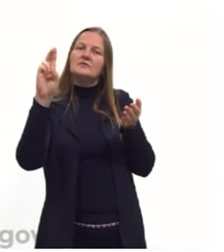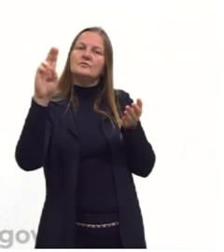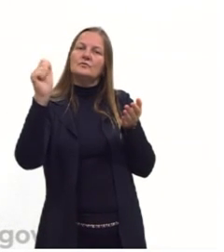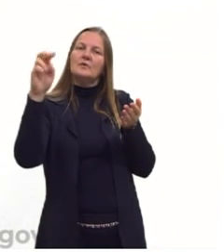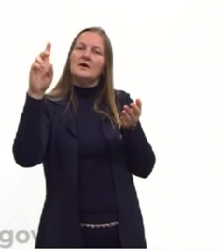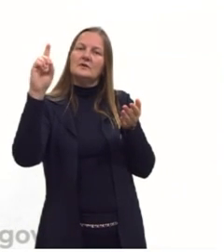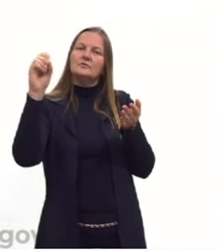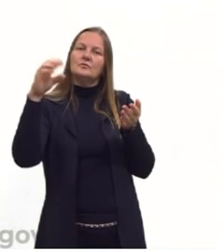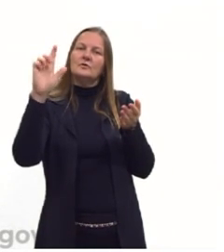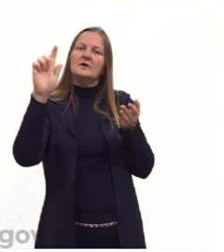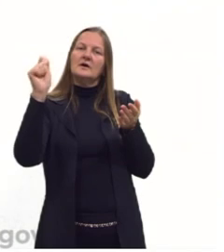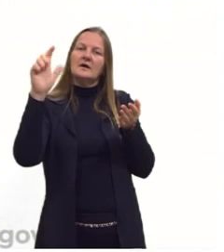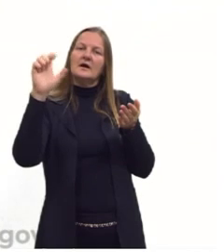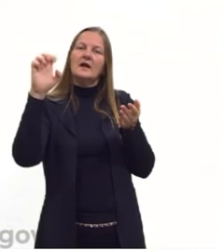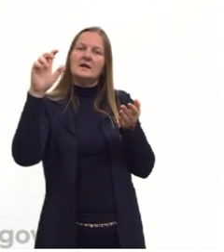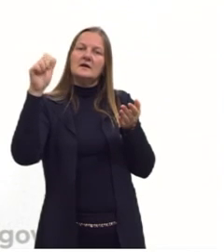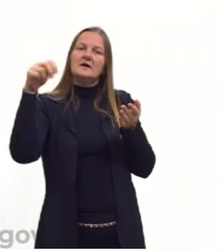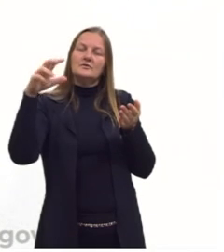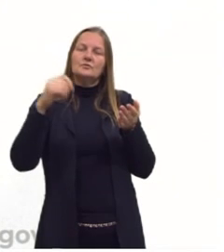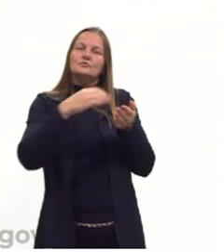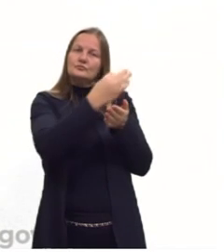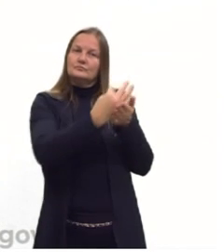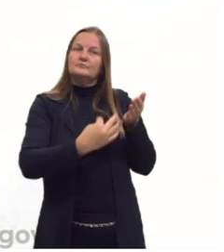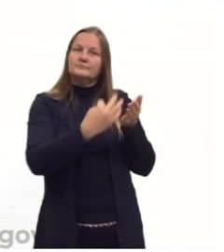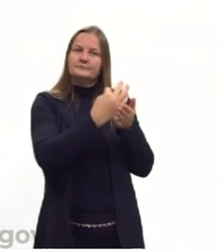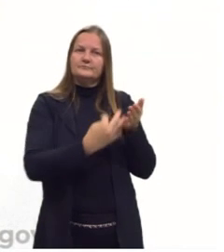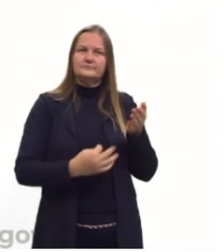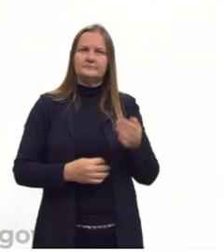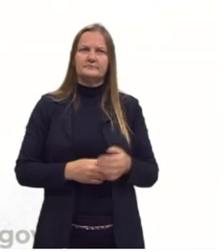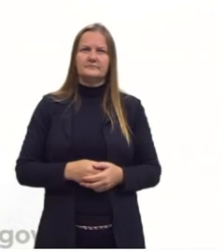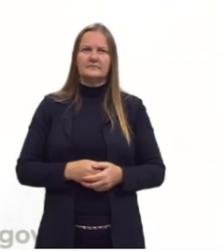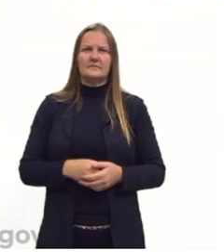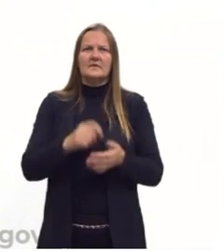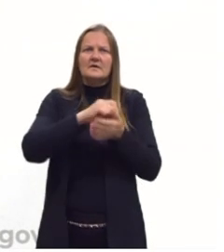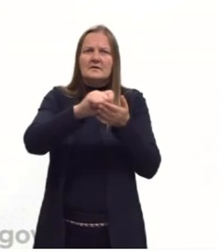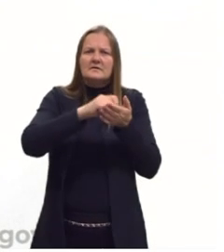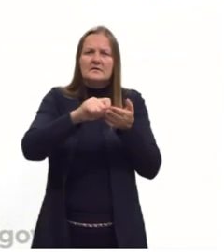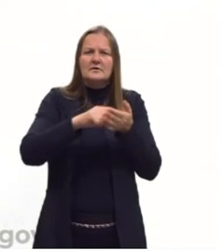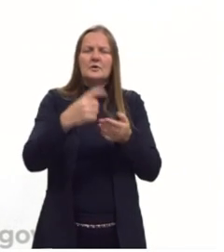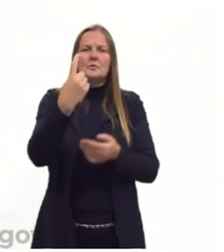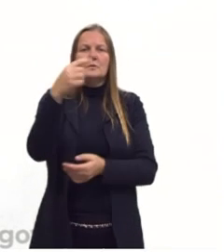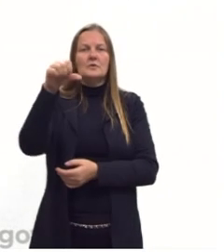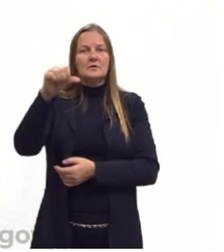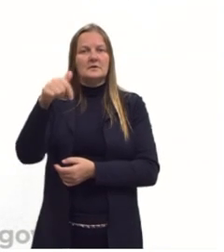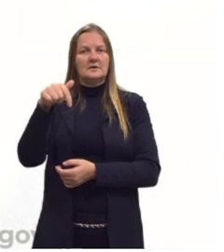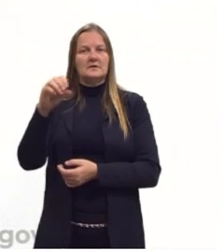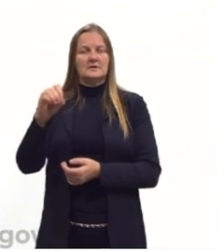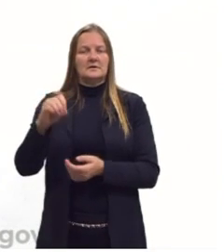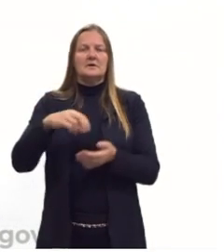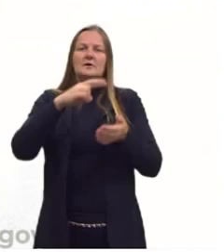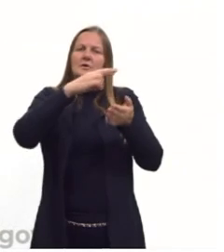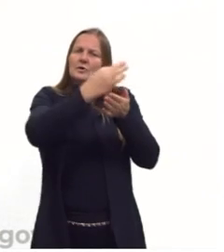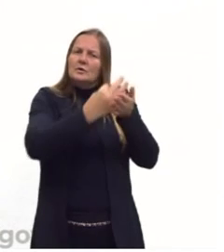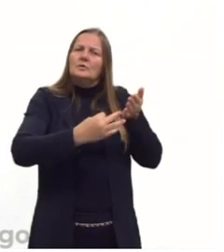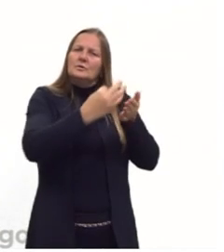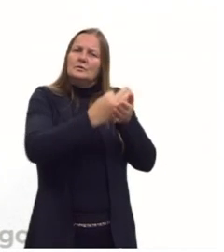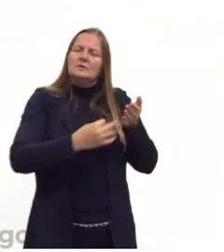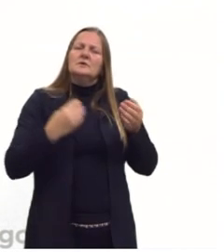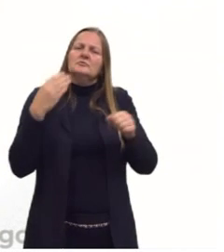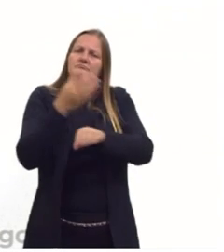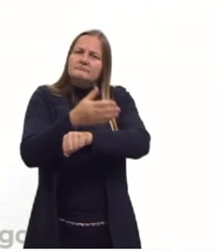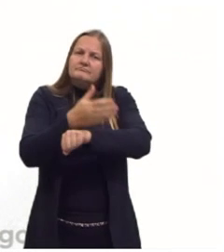Antes, vamos ver o que a gente precisa buscar no texto. Escrito na década de 1970, o texto considera a